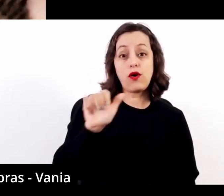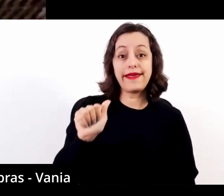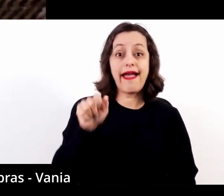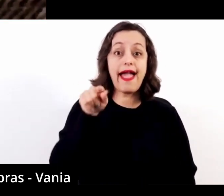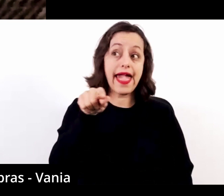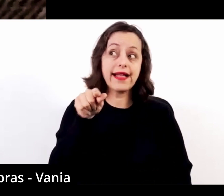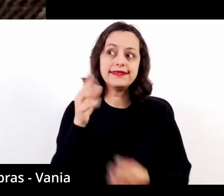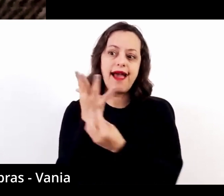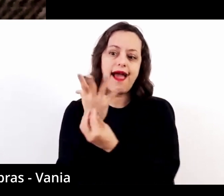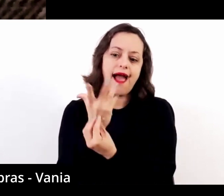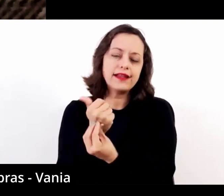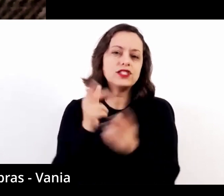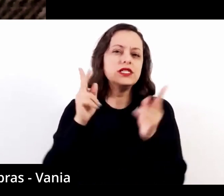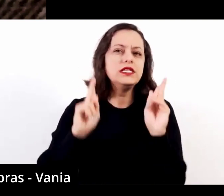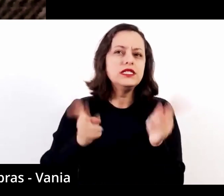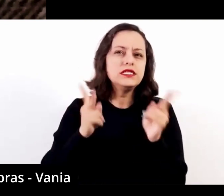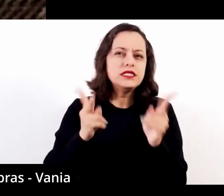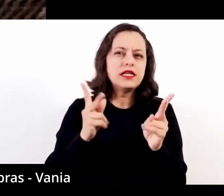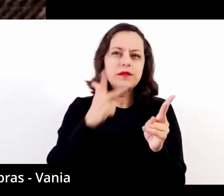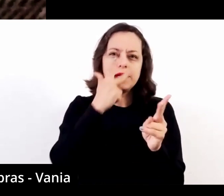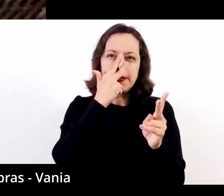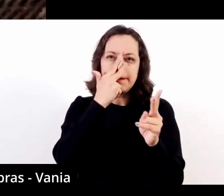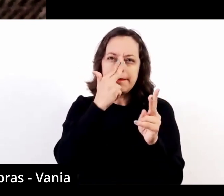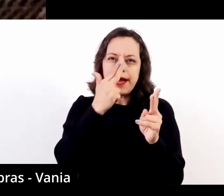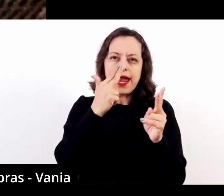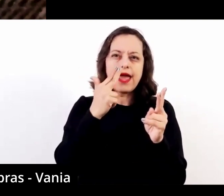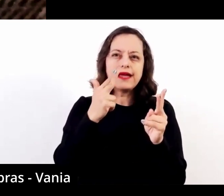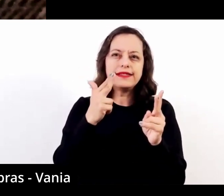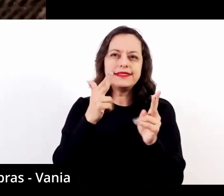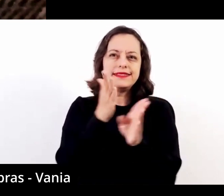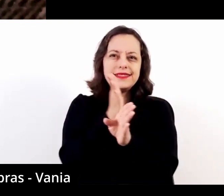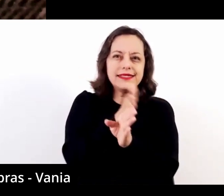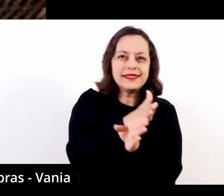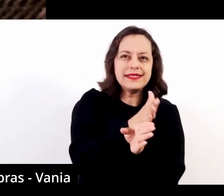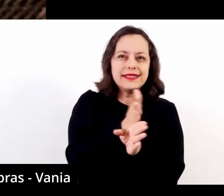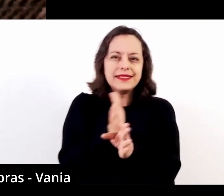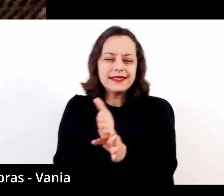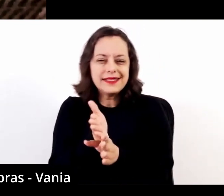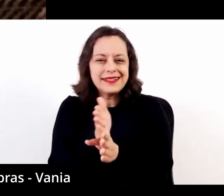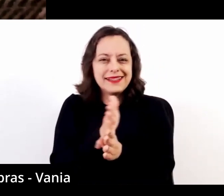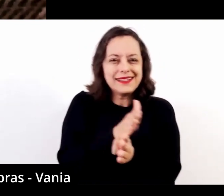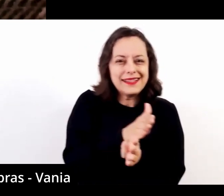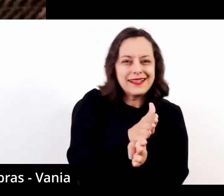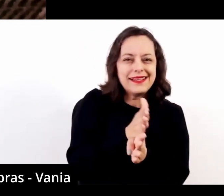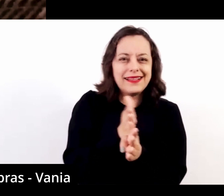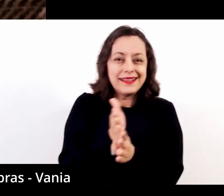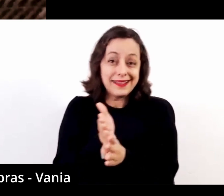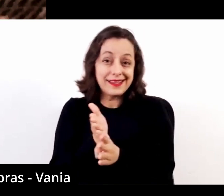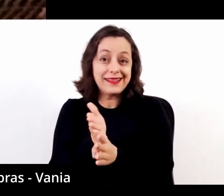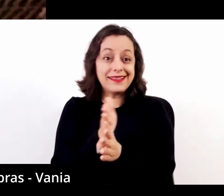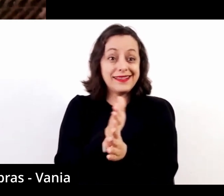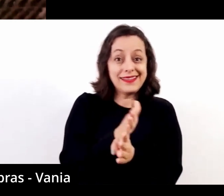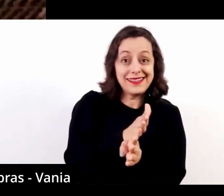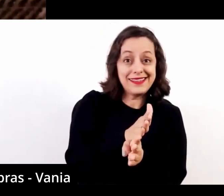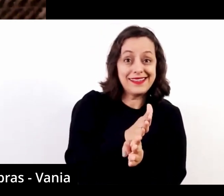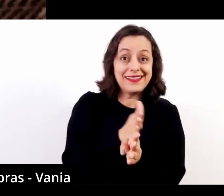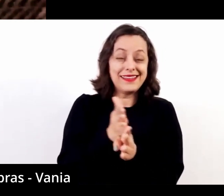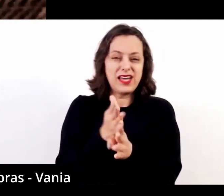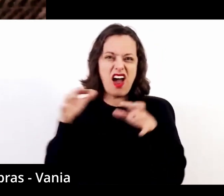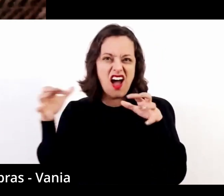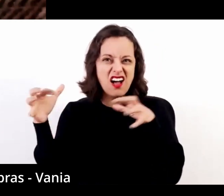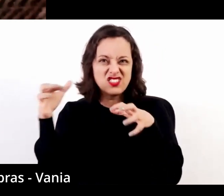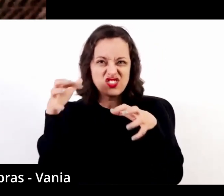fazer artístico está caminhando sempre nessa linha tênue, nesse paradoxo entre a assombração